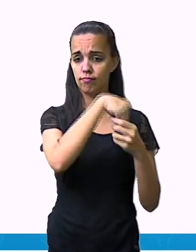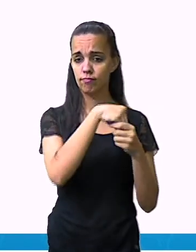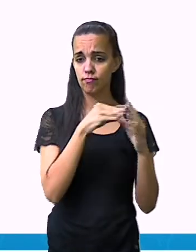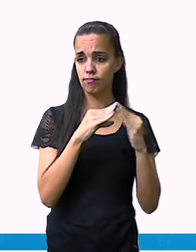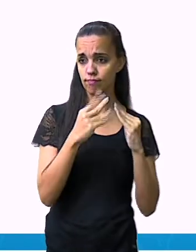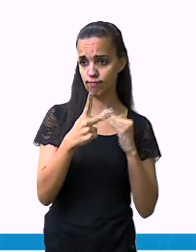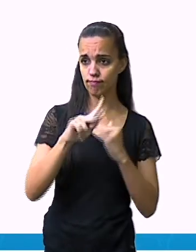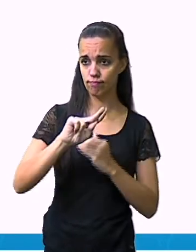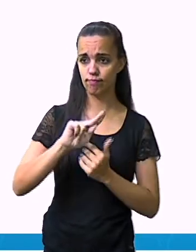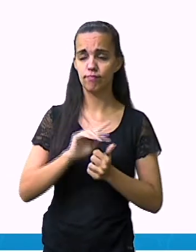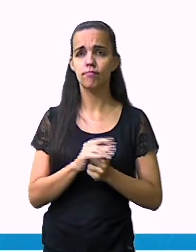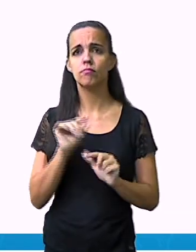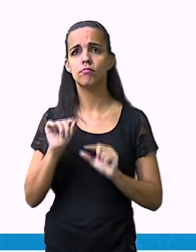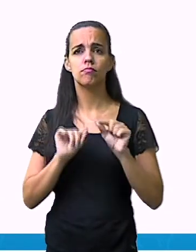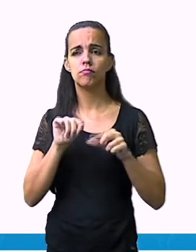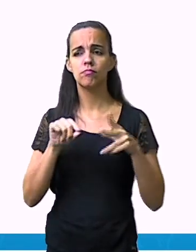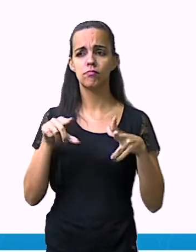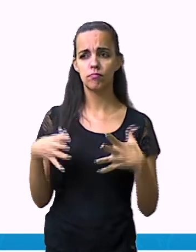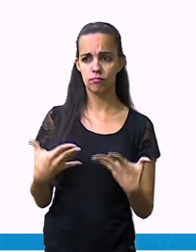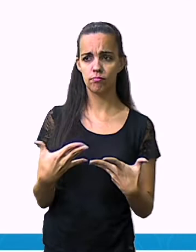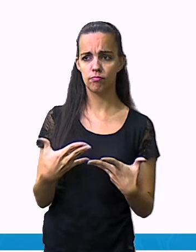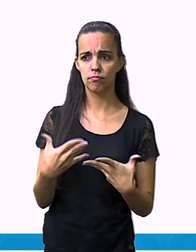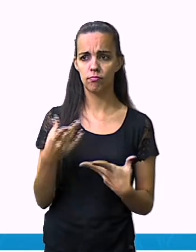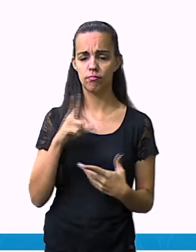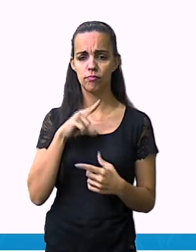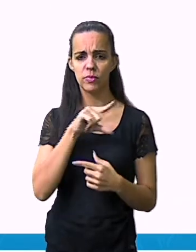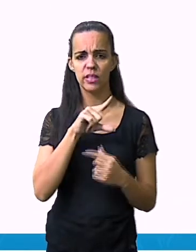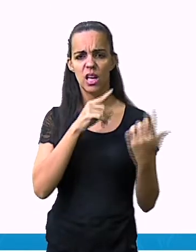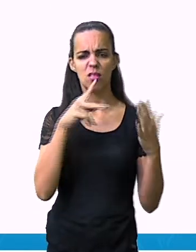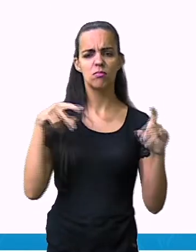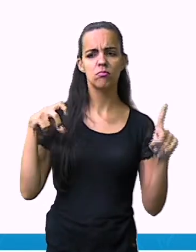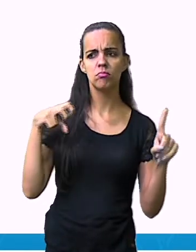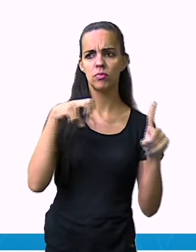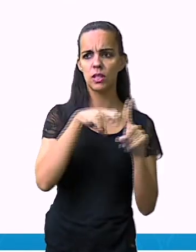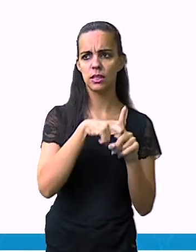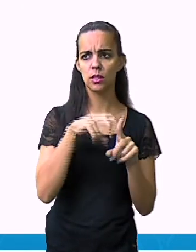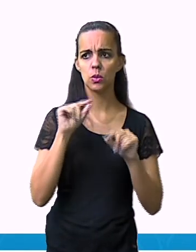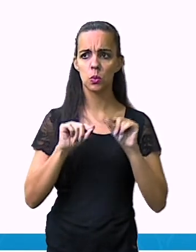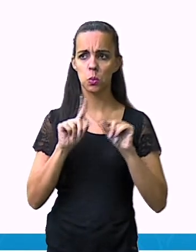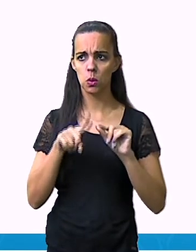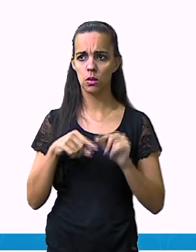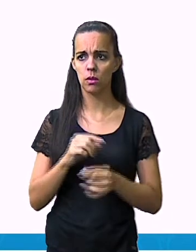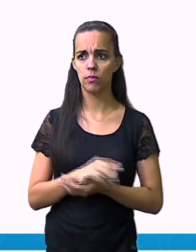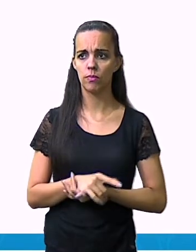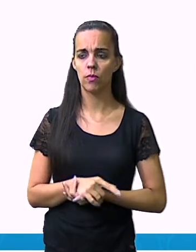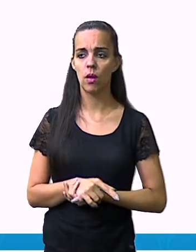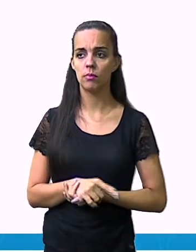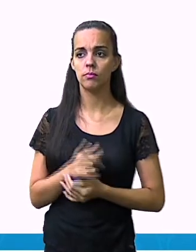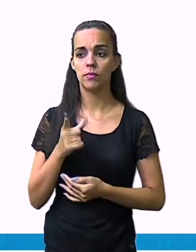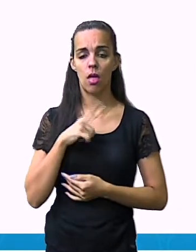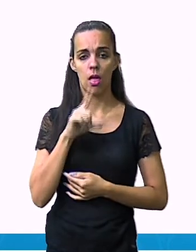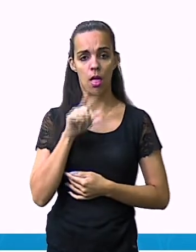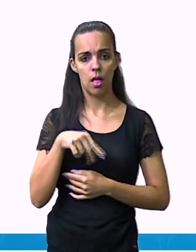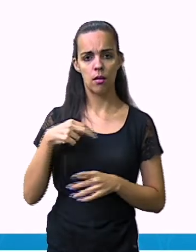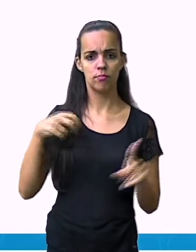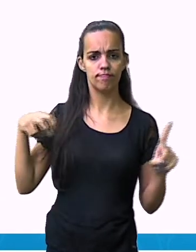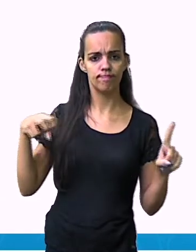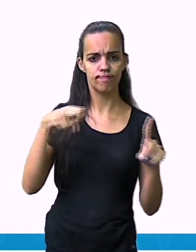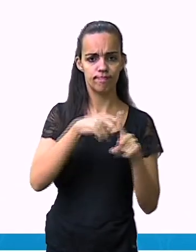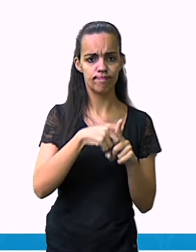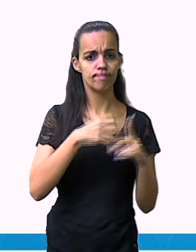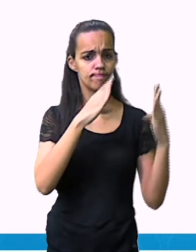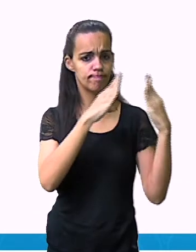Então, o que são acidentes domésticos? Vamos ver a nossa resposta. O